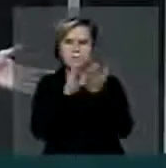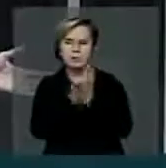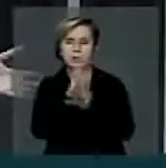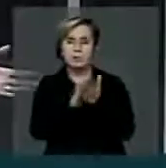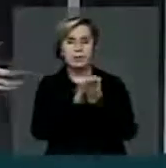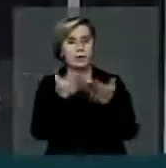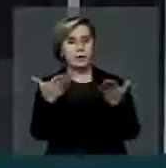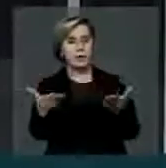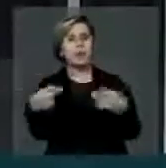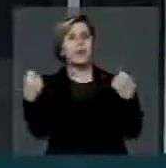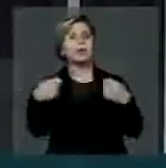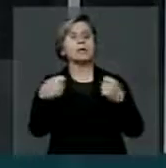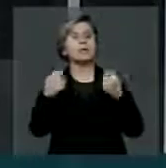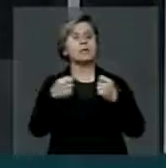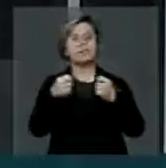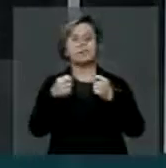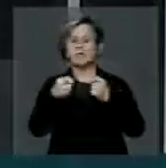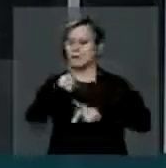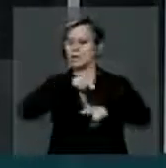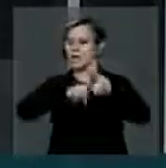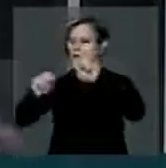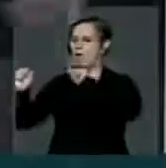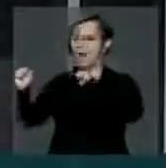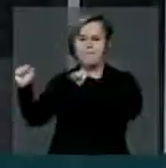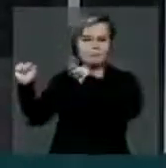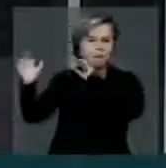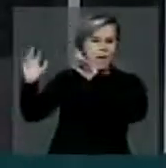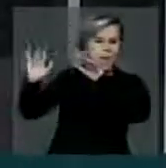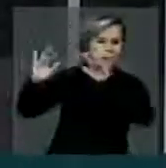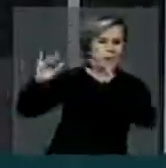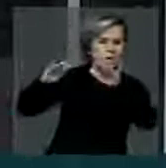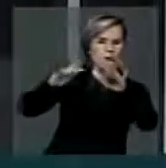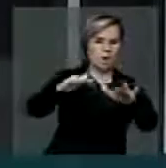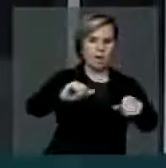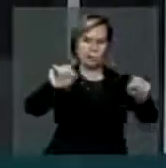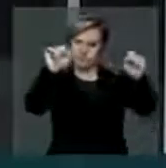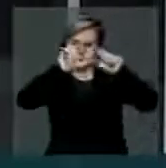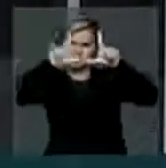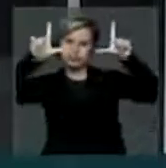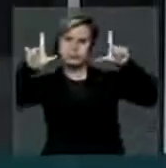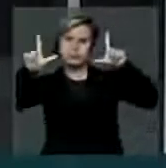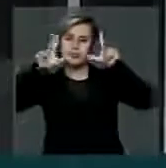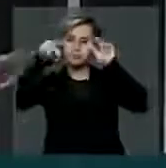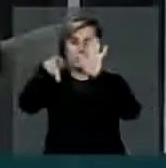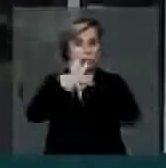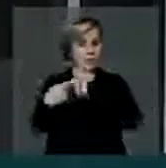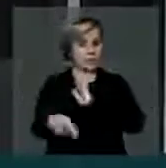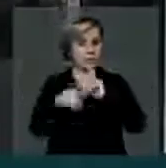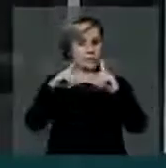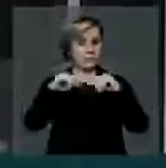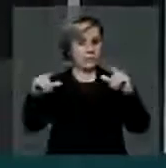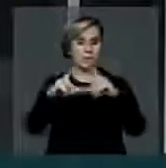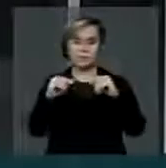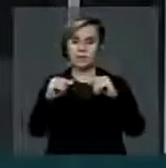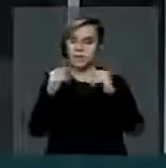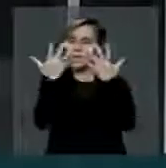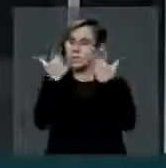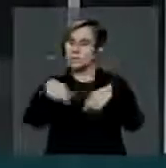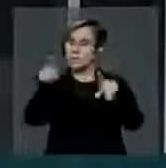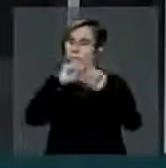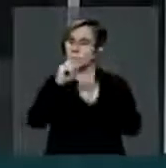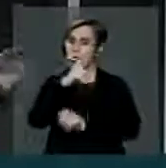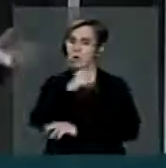preciso que essa multidão de gente colocasse nos seus cartazes, como aqui em Brasília, não a PEC 37,